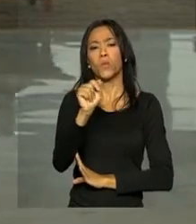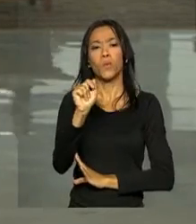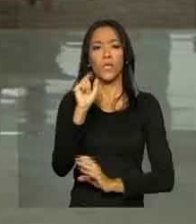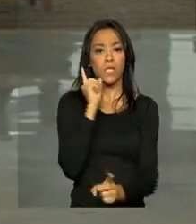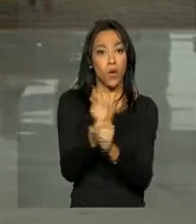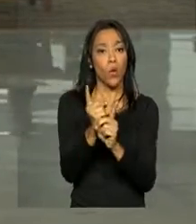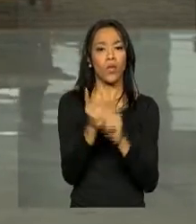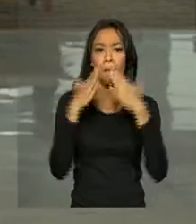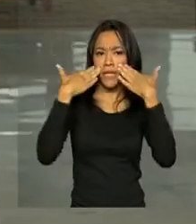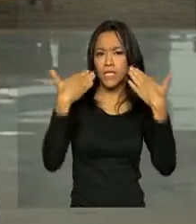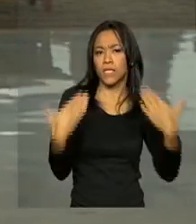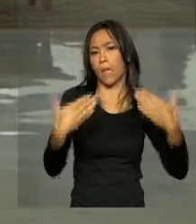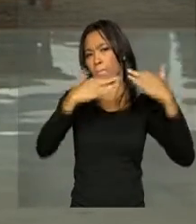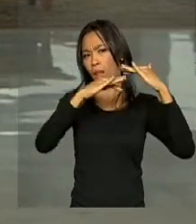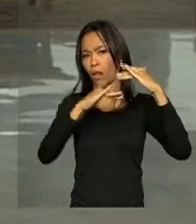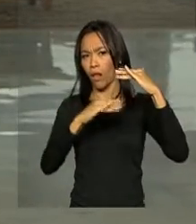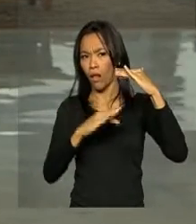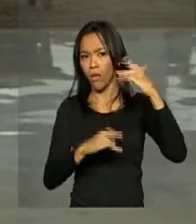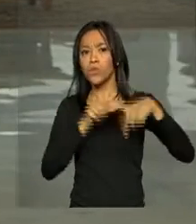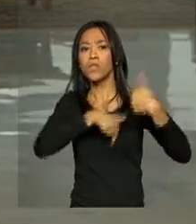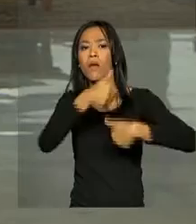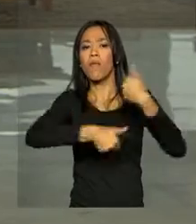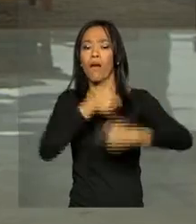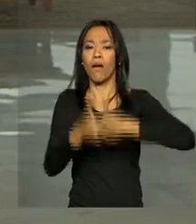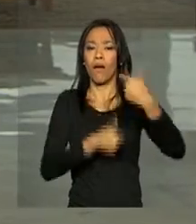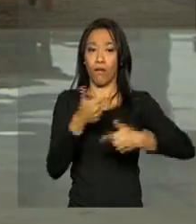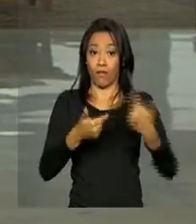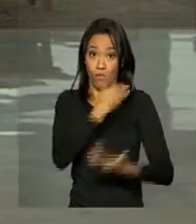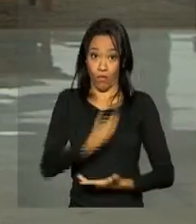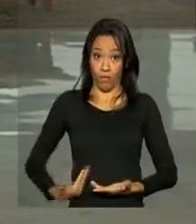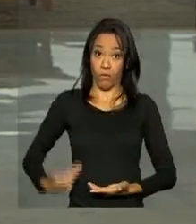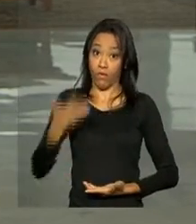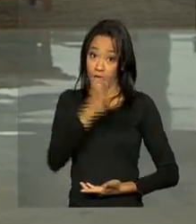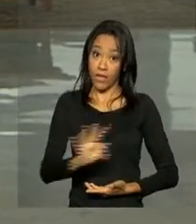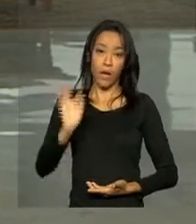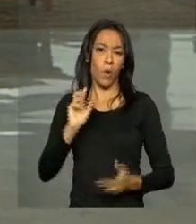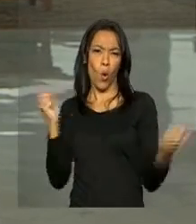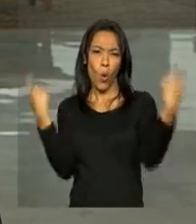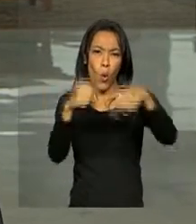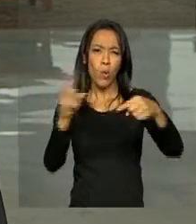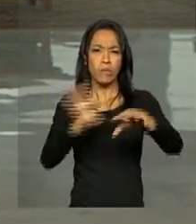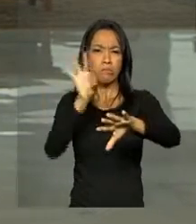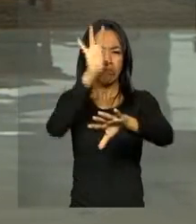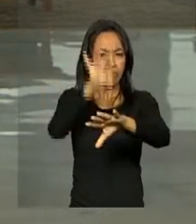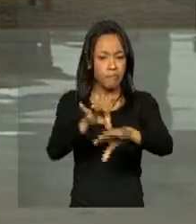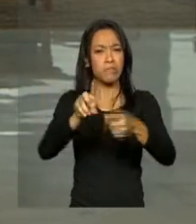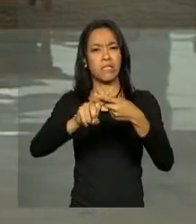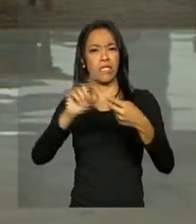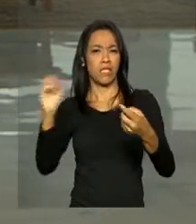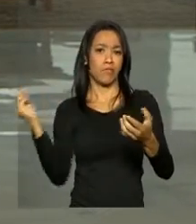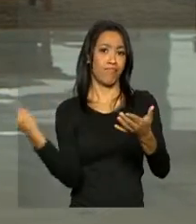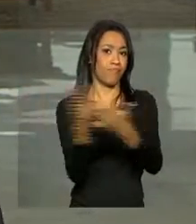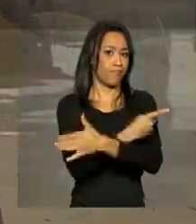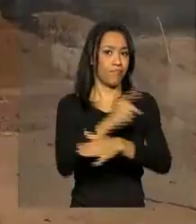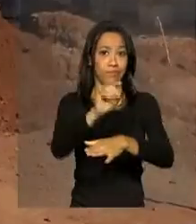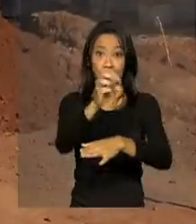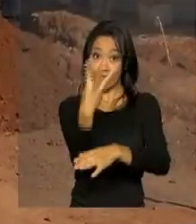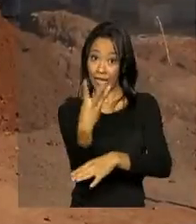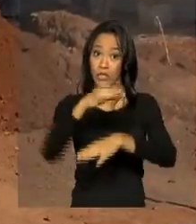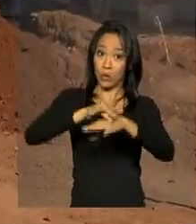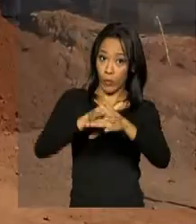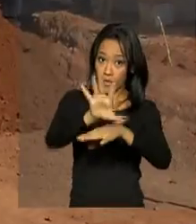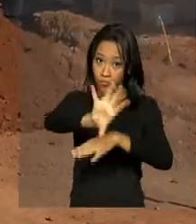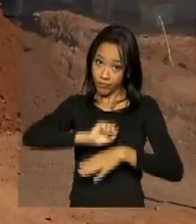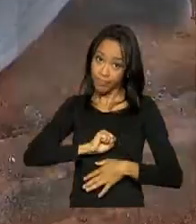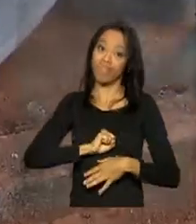as ações adotadas pelo governo federal para combater o mosquito Aedes aegypti, transmissor da dengue, febre chikungunya e zika